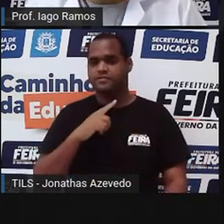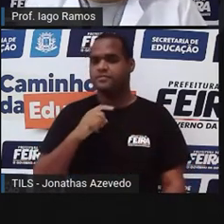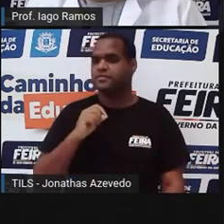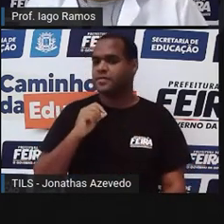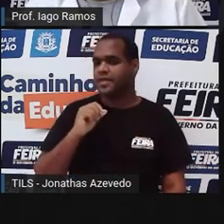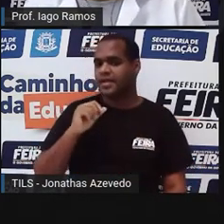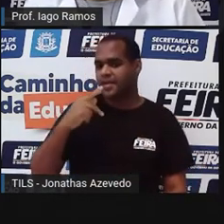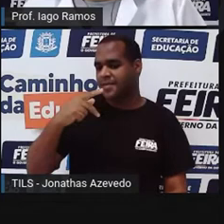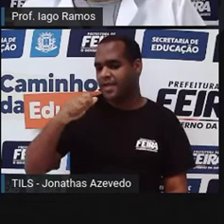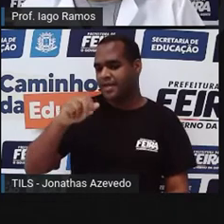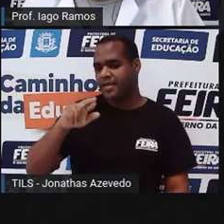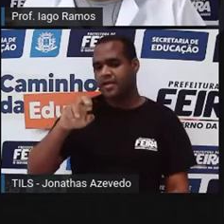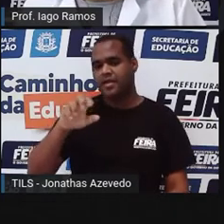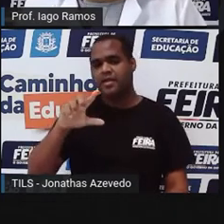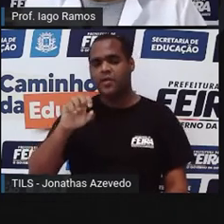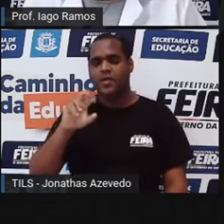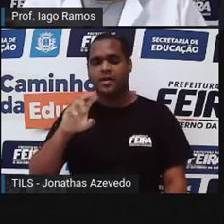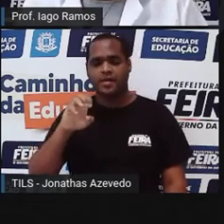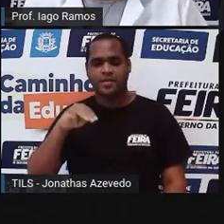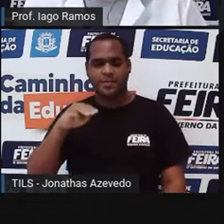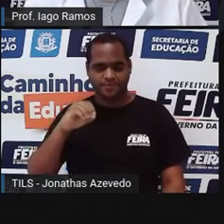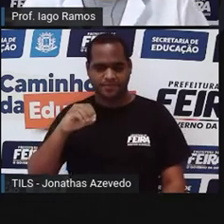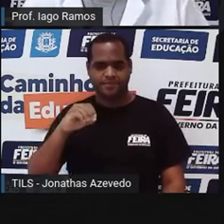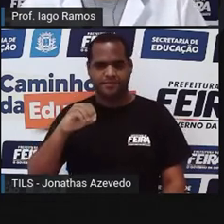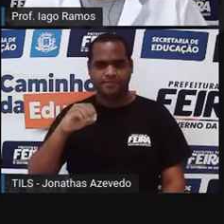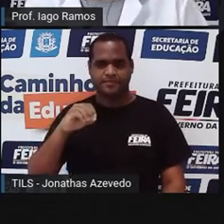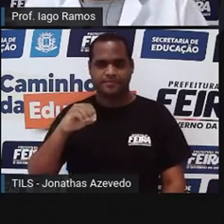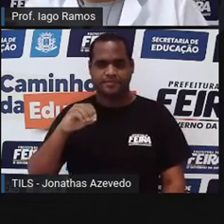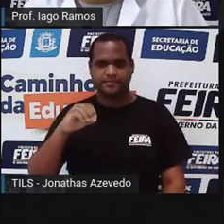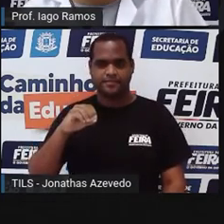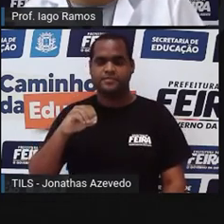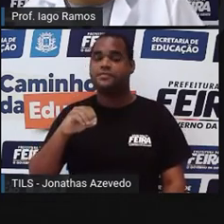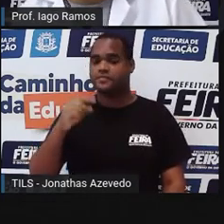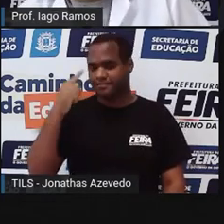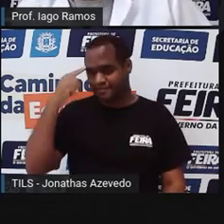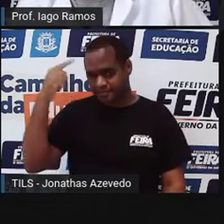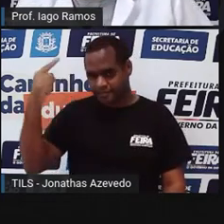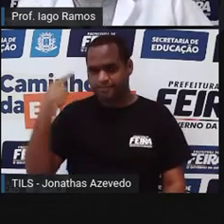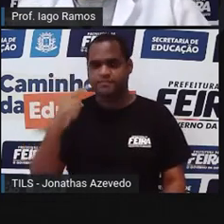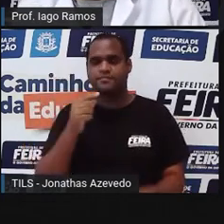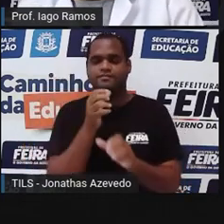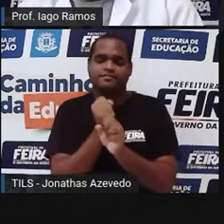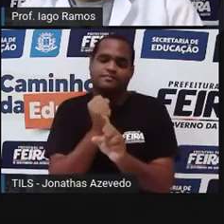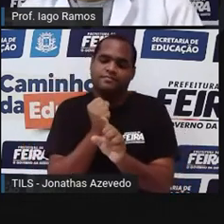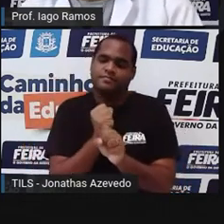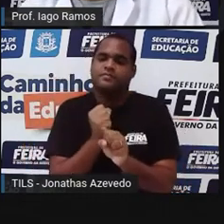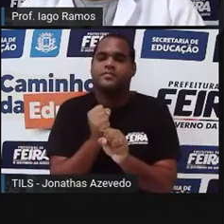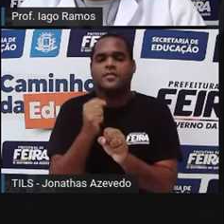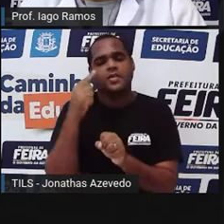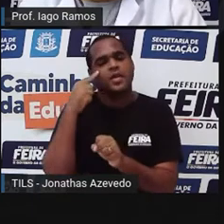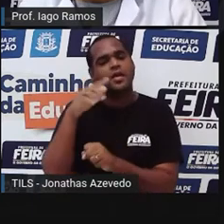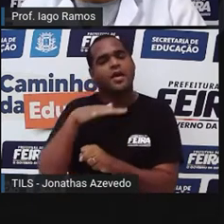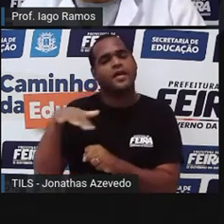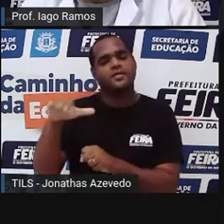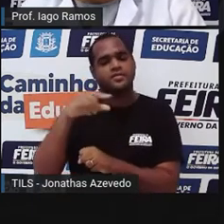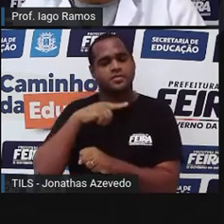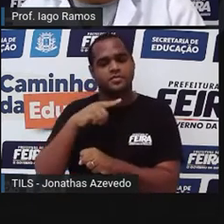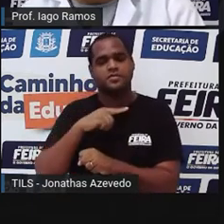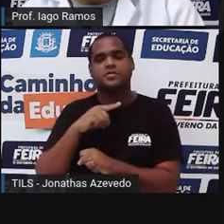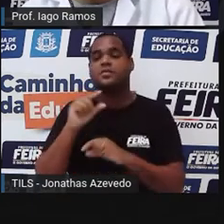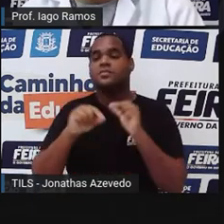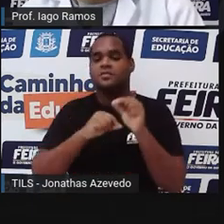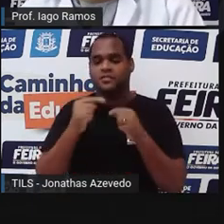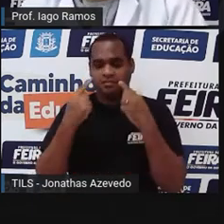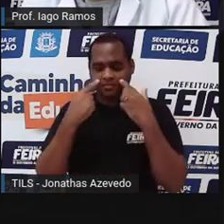Mudou? Paralelogramo. Essa é a forma de calcular a área de um paralelogramo e a gente já viu